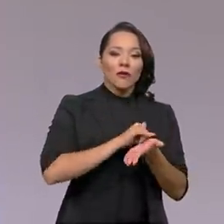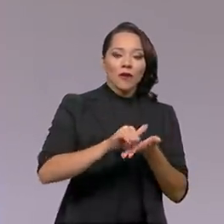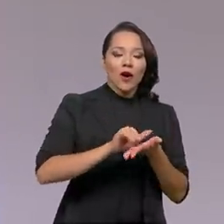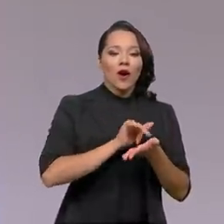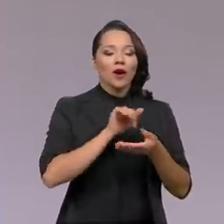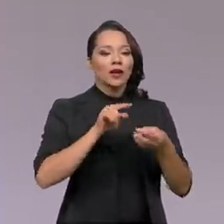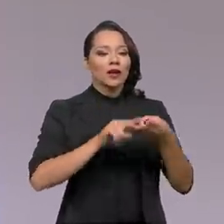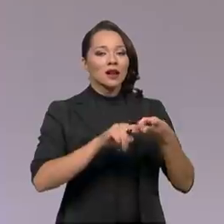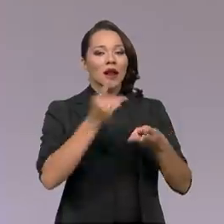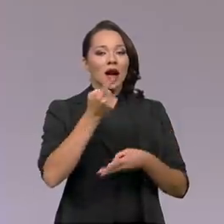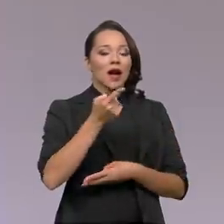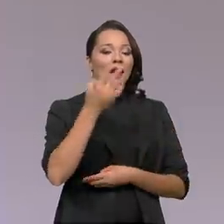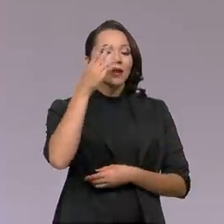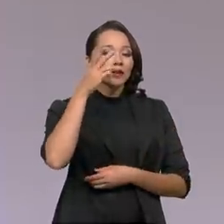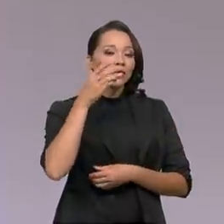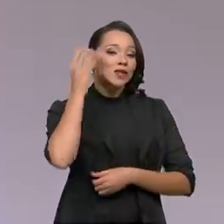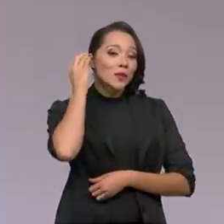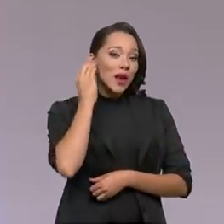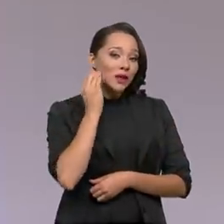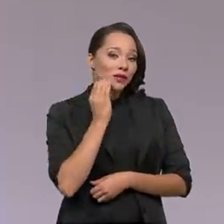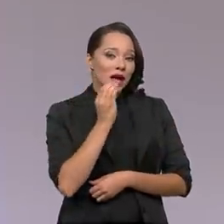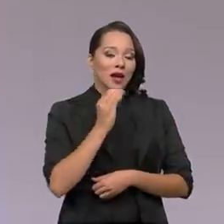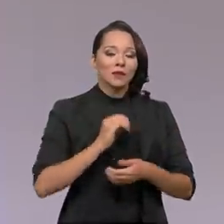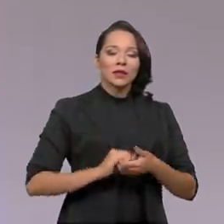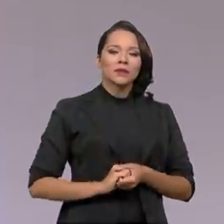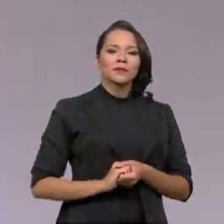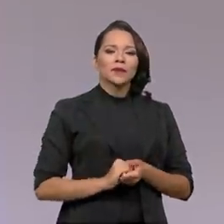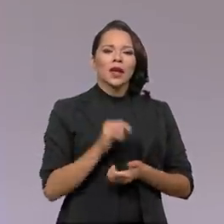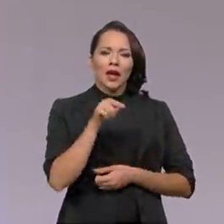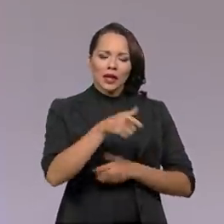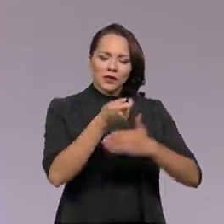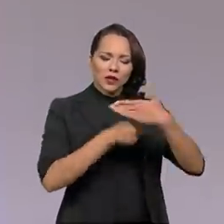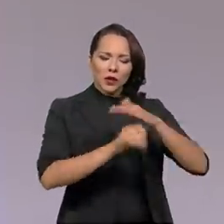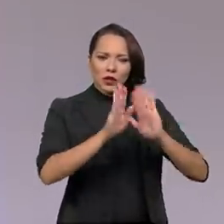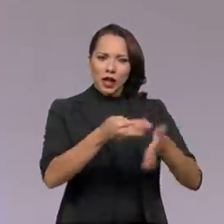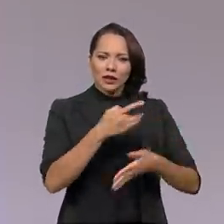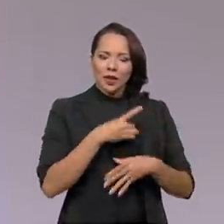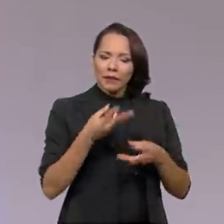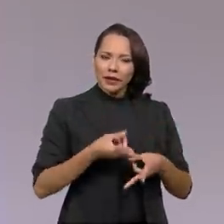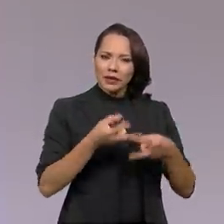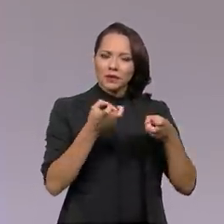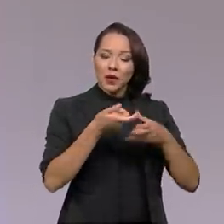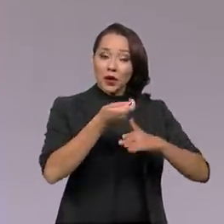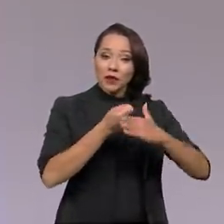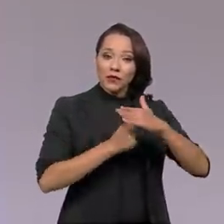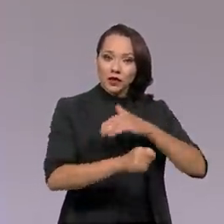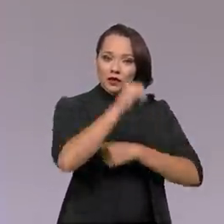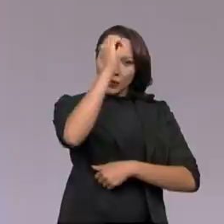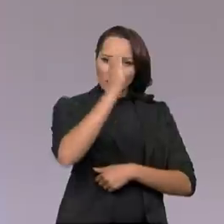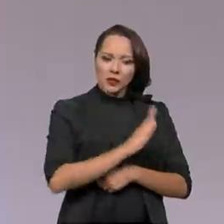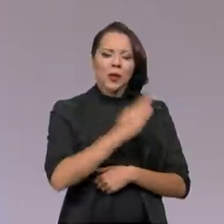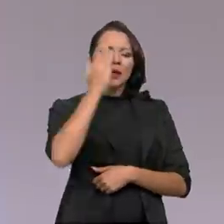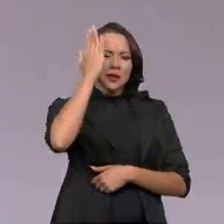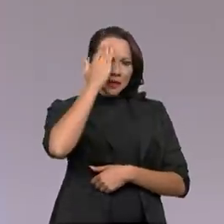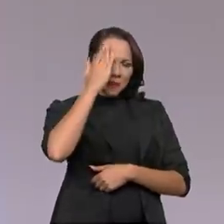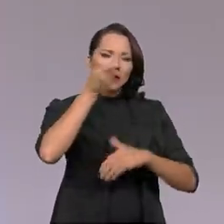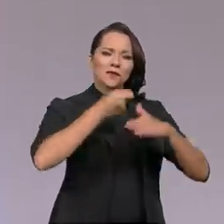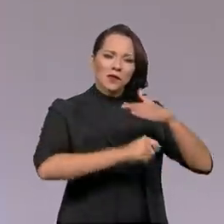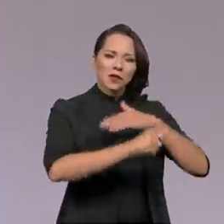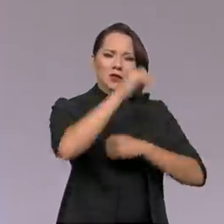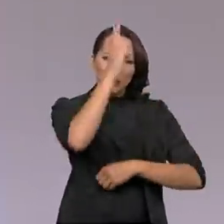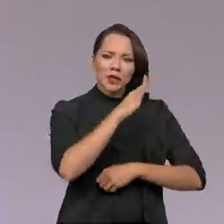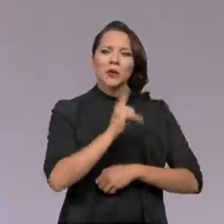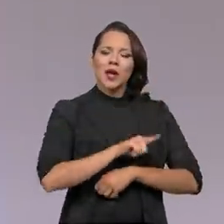Emirados Unidos, Árabes Unidos, os investidores, eles já têm essa percepção de que investir no Brasil é um lugar